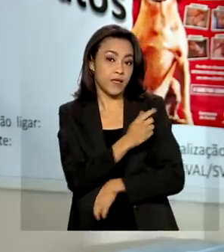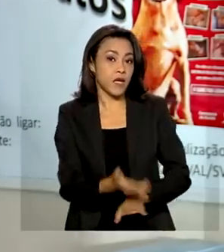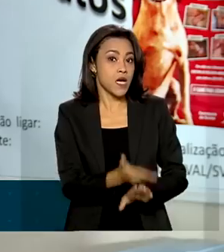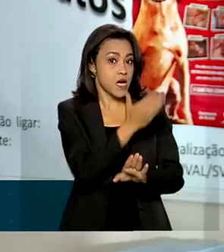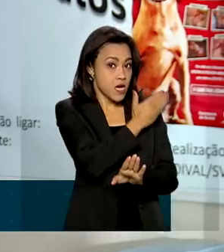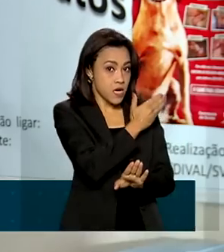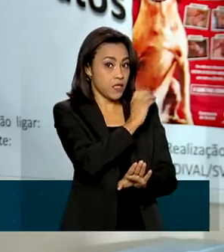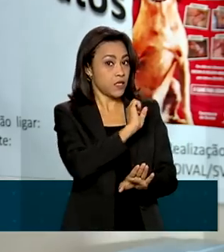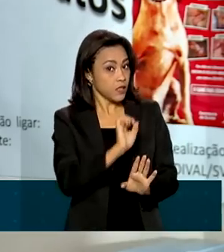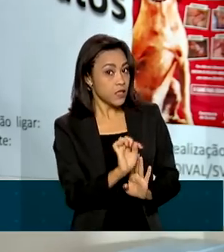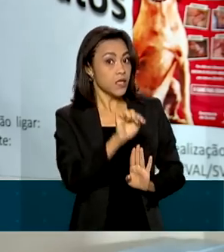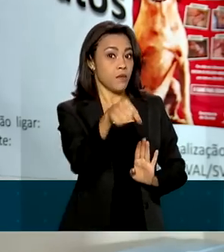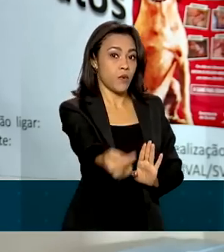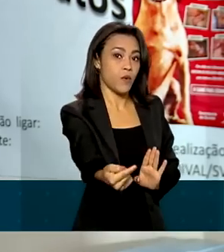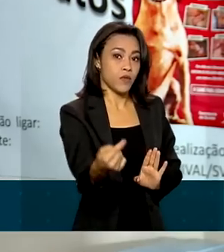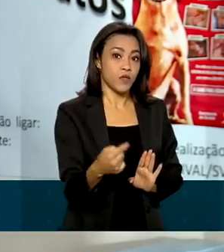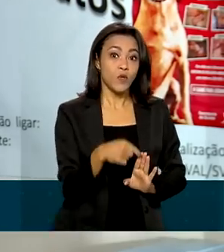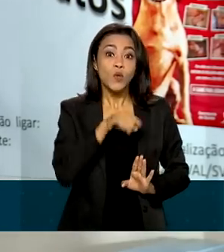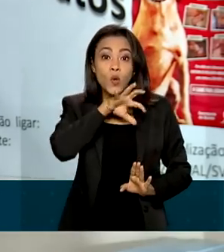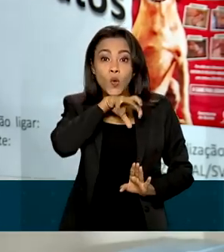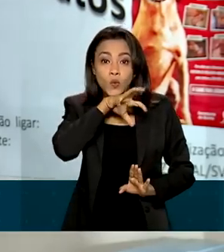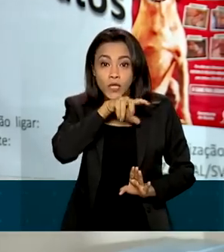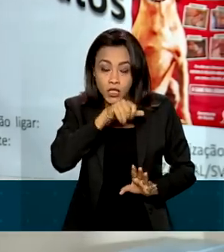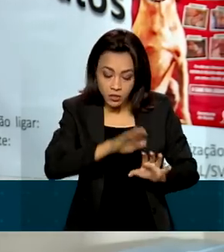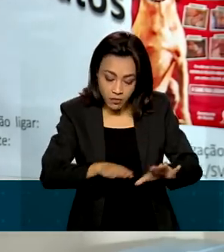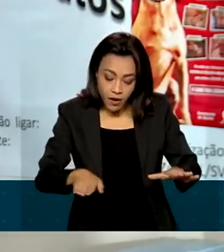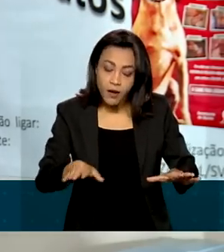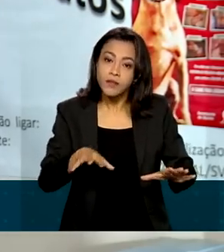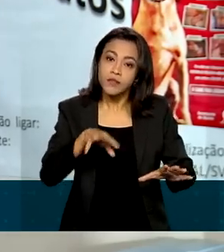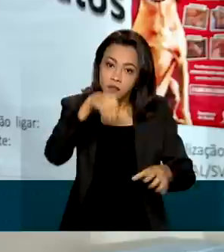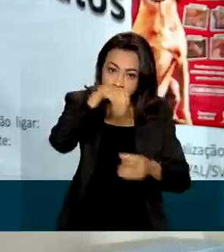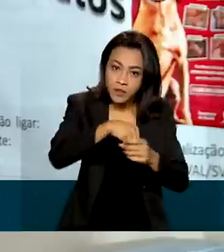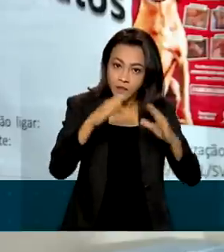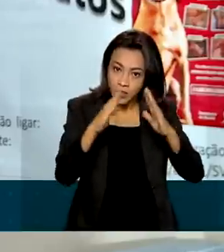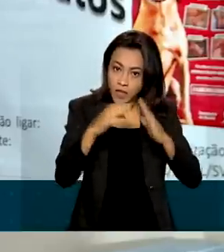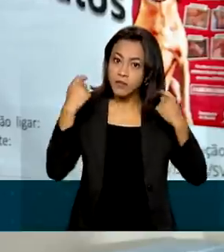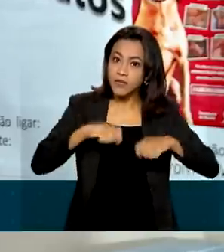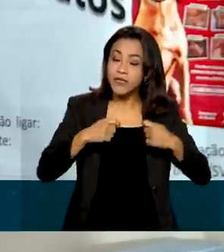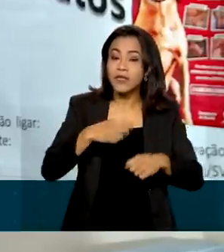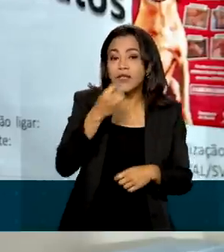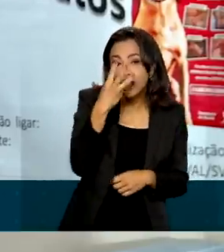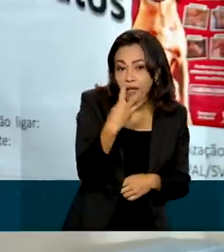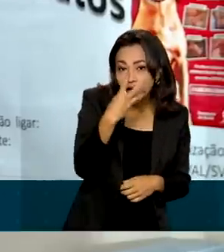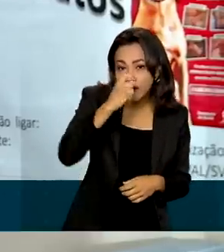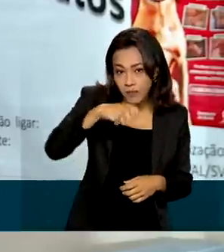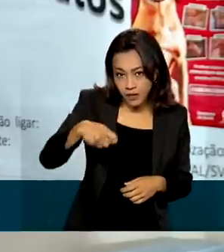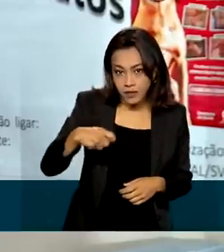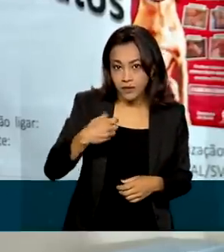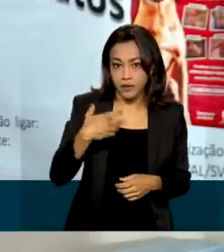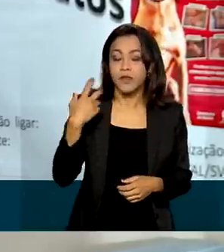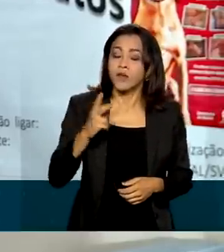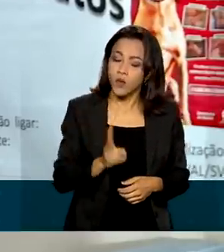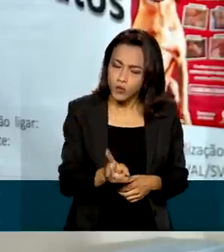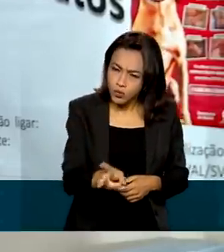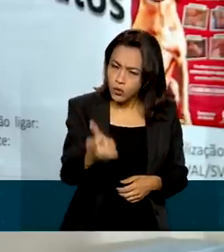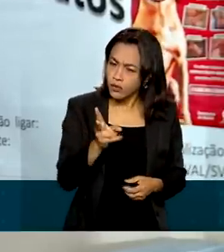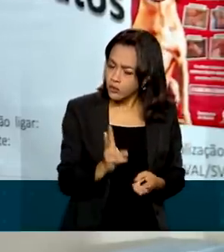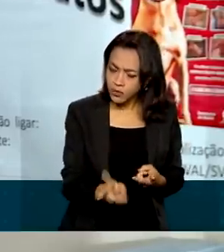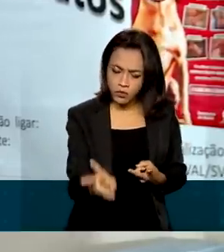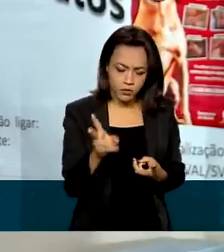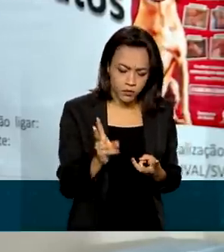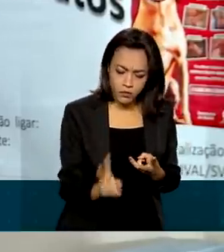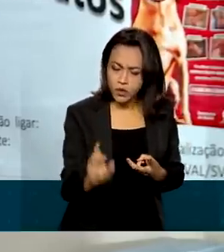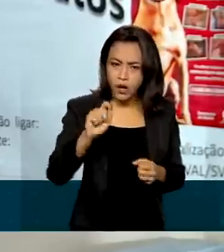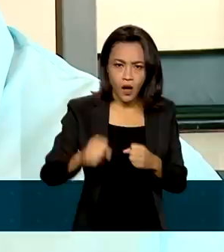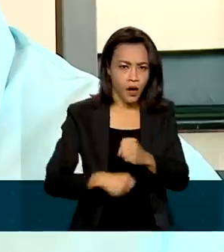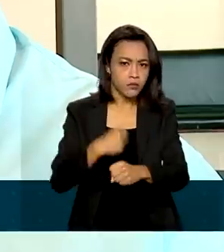exposição. Os animais domésticos devem ser vacinados a partir dos três meses de idade e a imunização deve ser reforçada